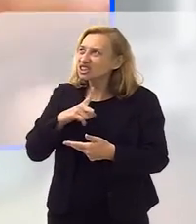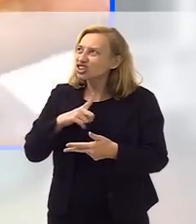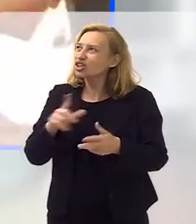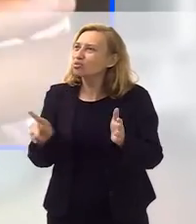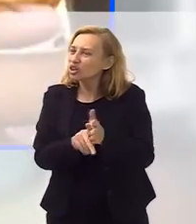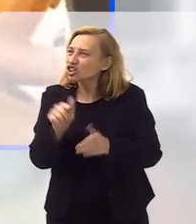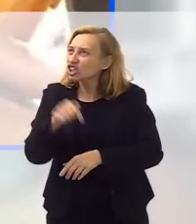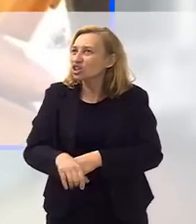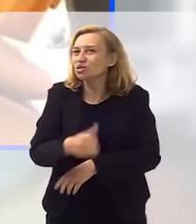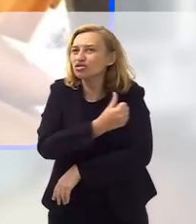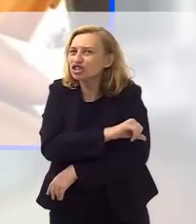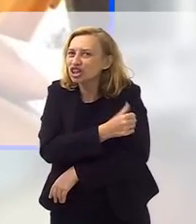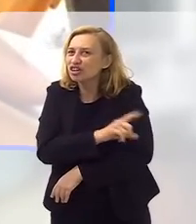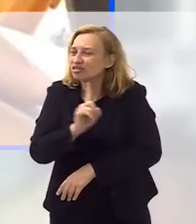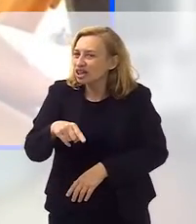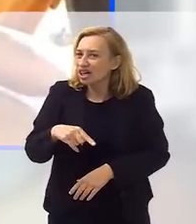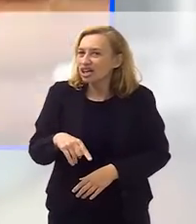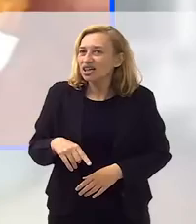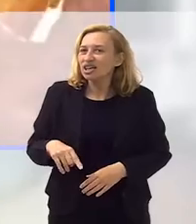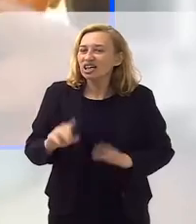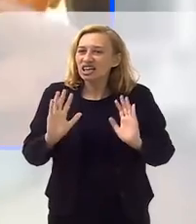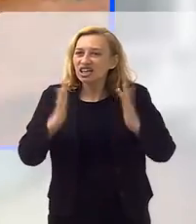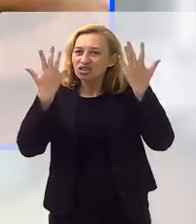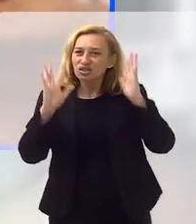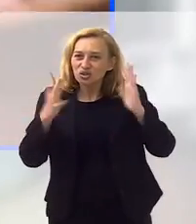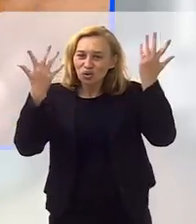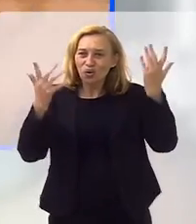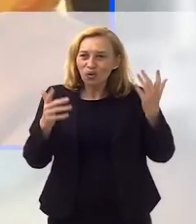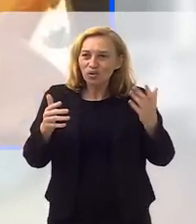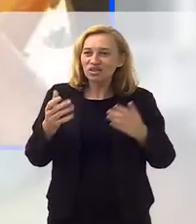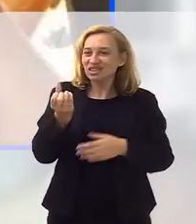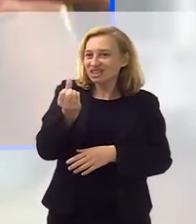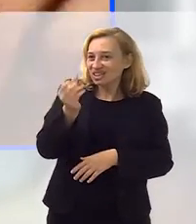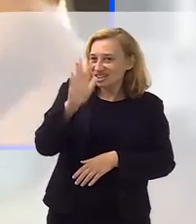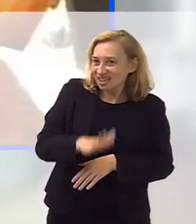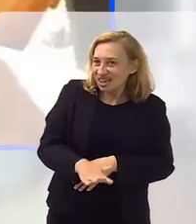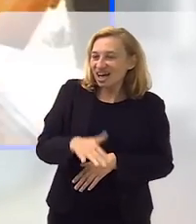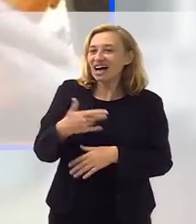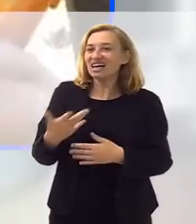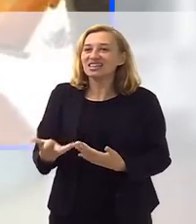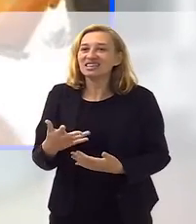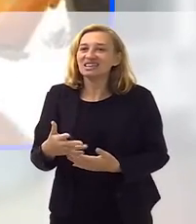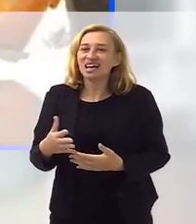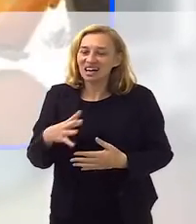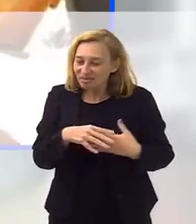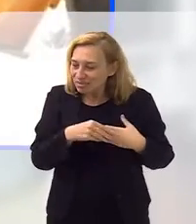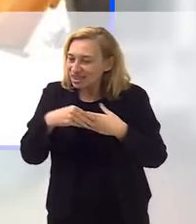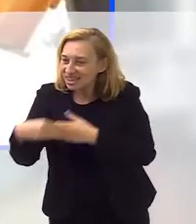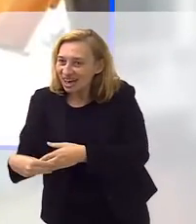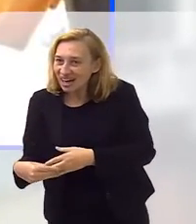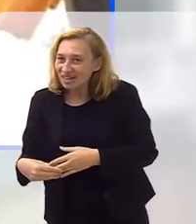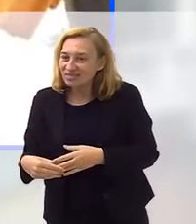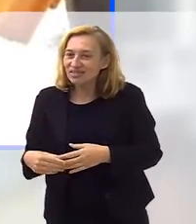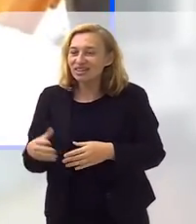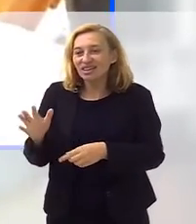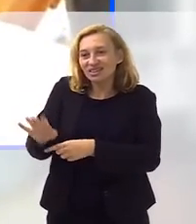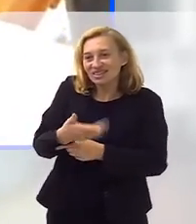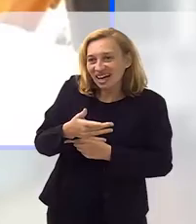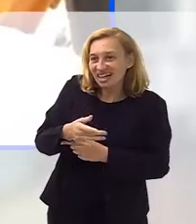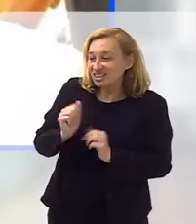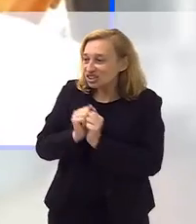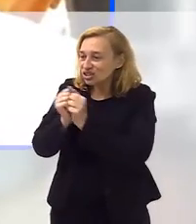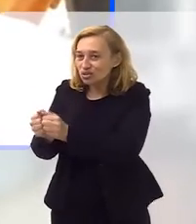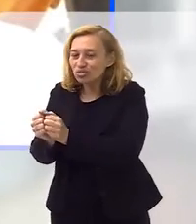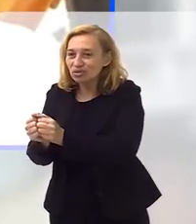muito esses projetos aqui no Rio de Janeiro, né, daqueles shows à tarde, seis horas, ela me levava, me pegava, me botava no